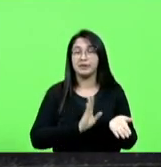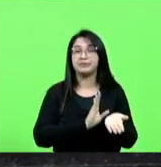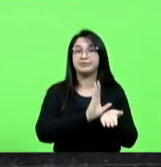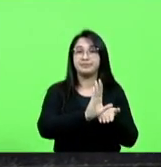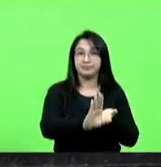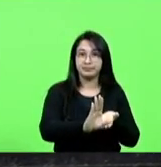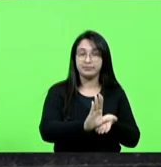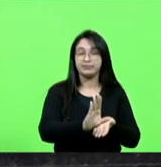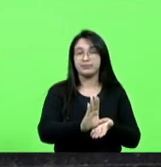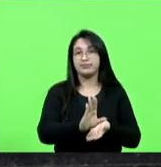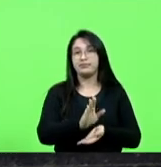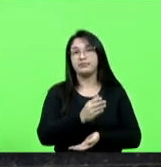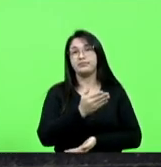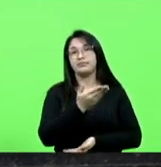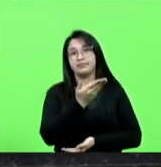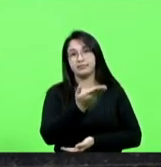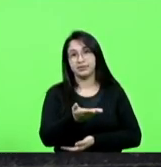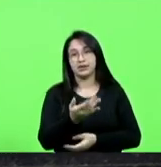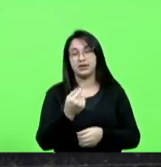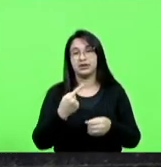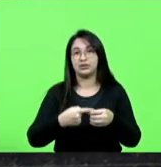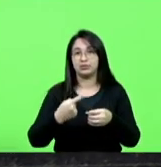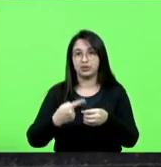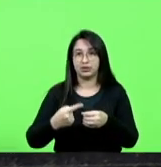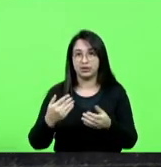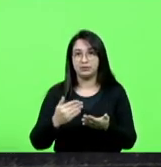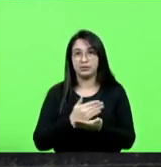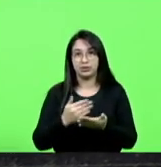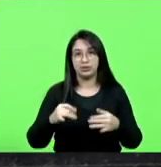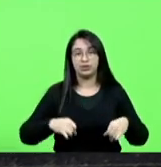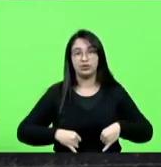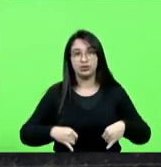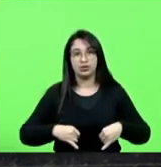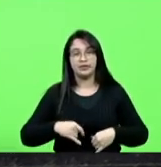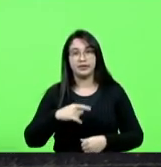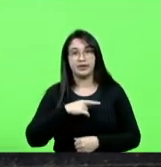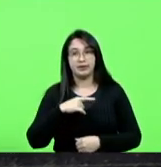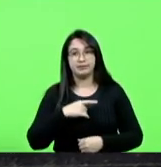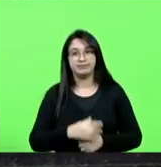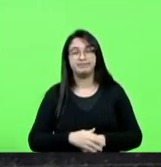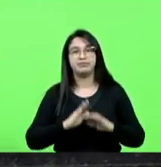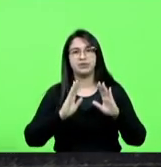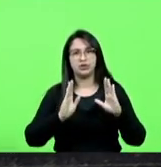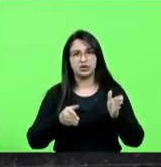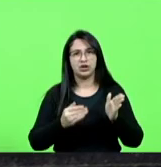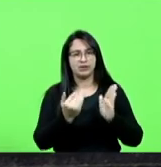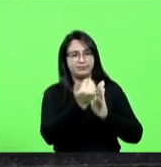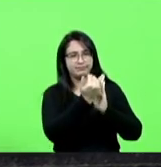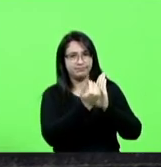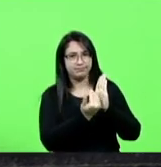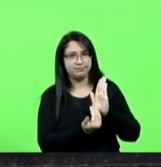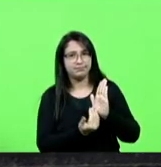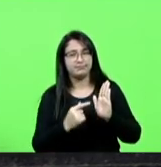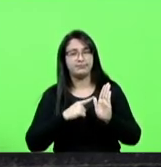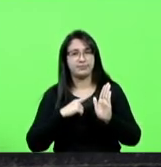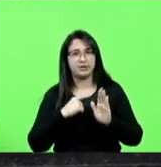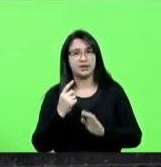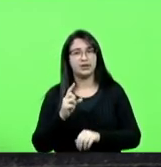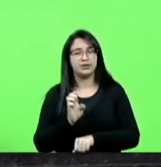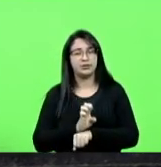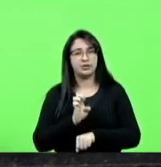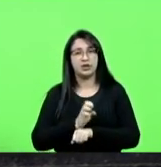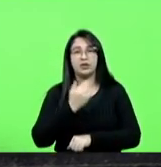para esses municípios já estão no orçamento do estado então apelo ao